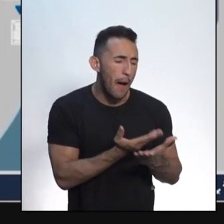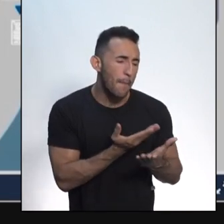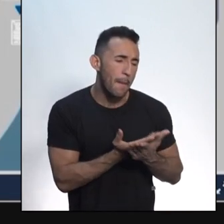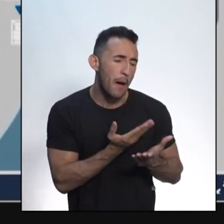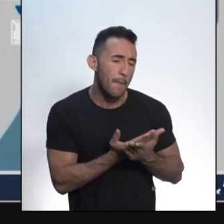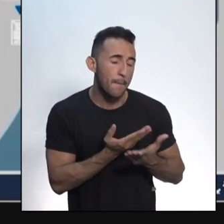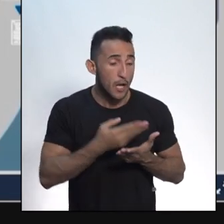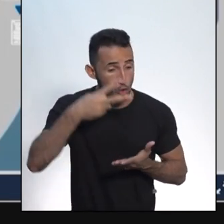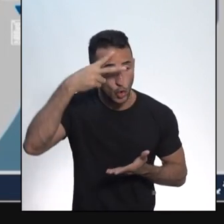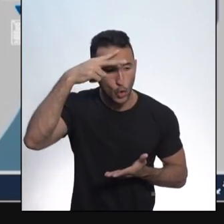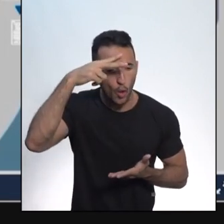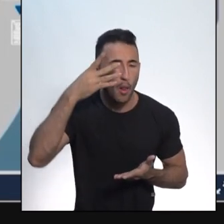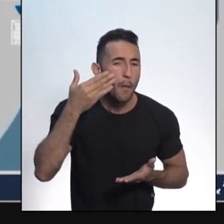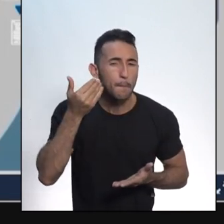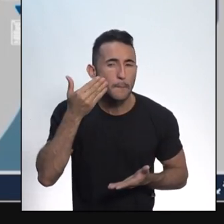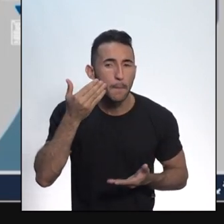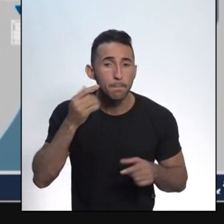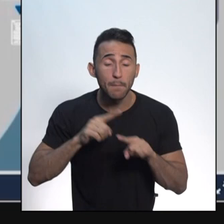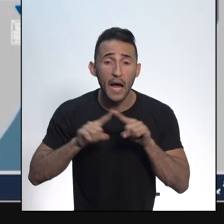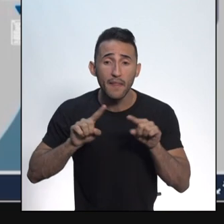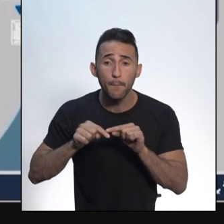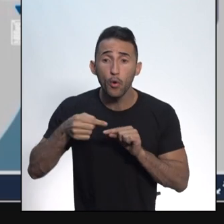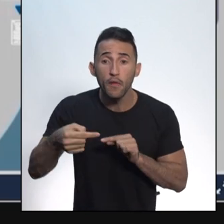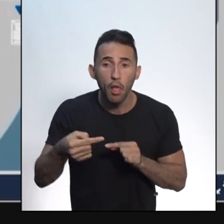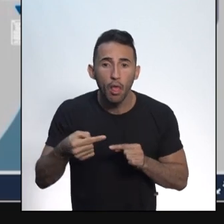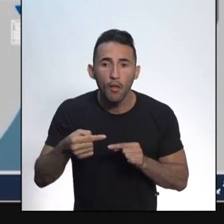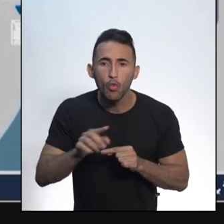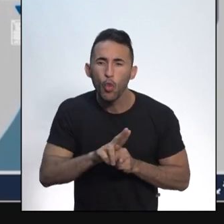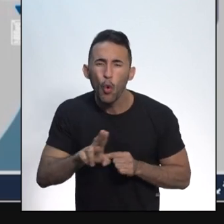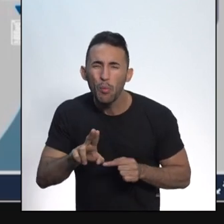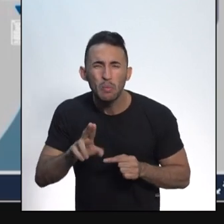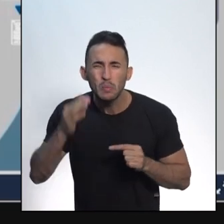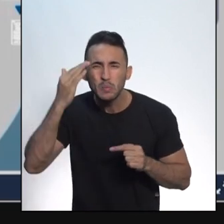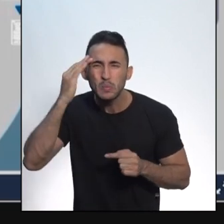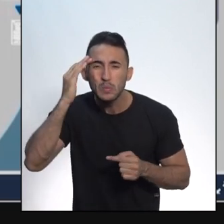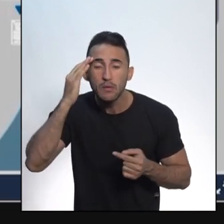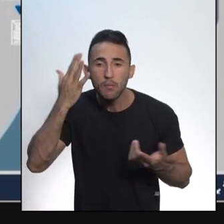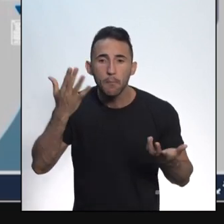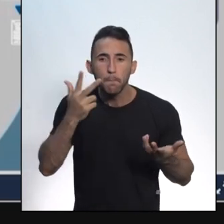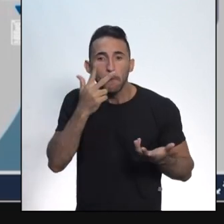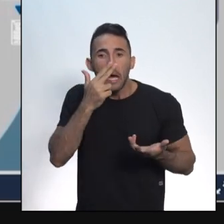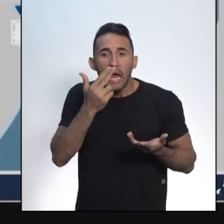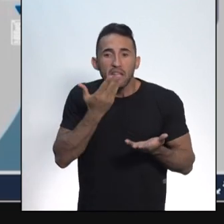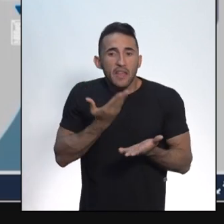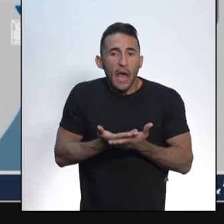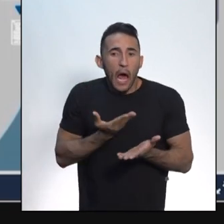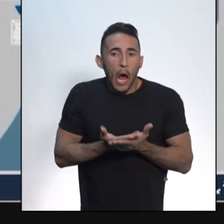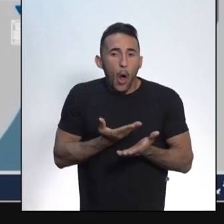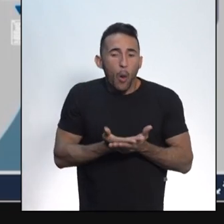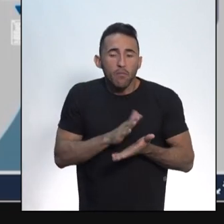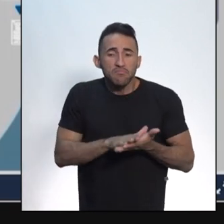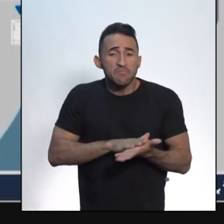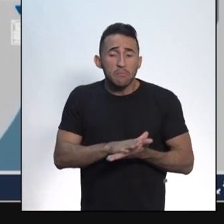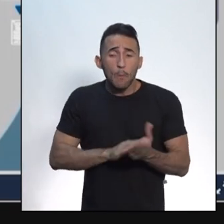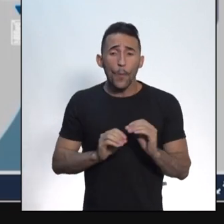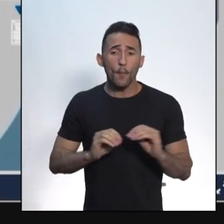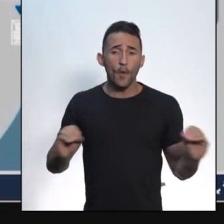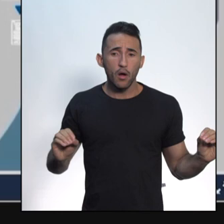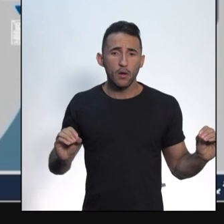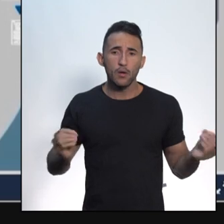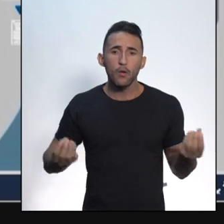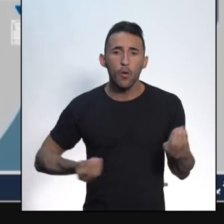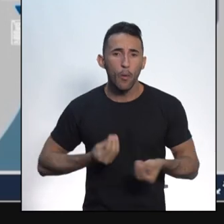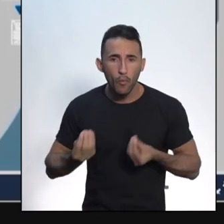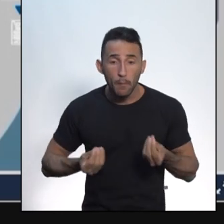que não sabe qual é o significado de federalismo, é a mesma coisa de não ter tido aula de História do Brasil República. Então,